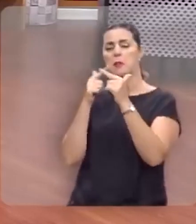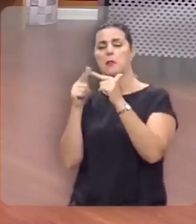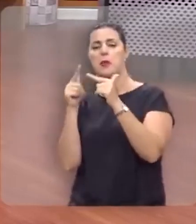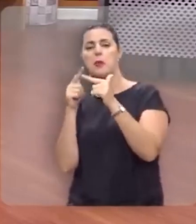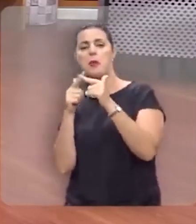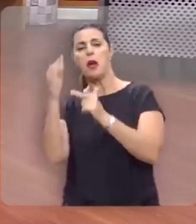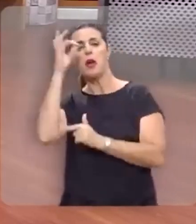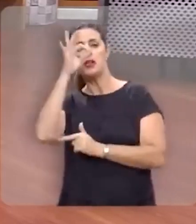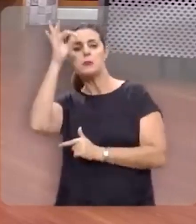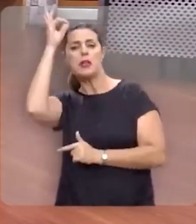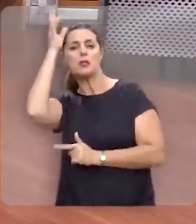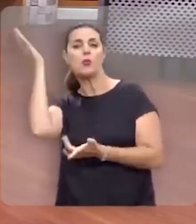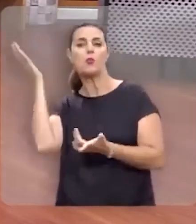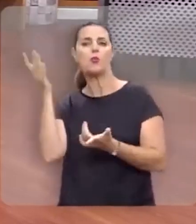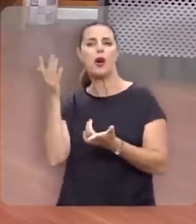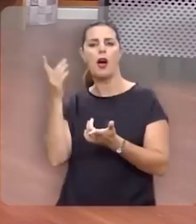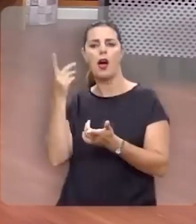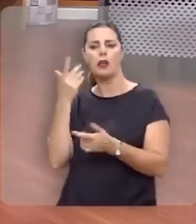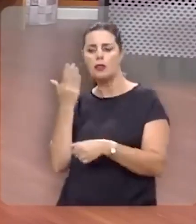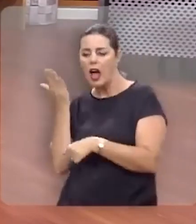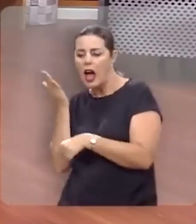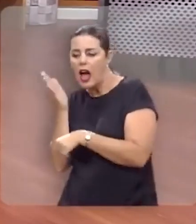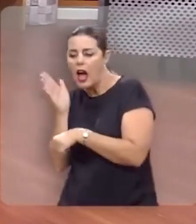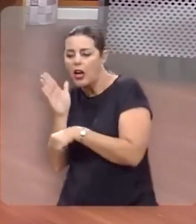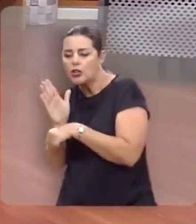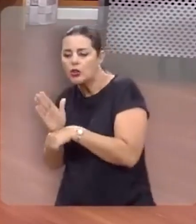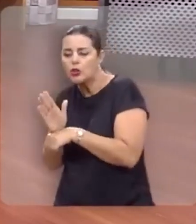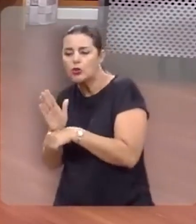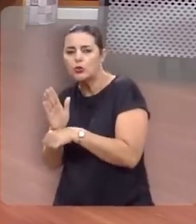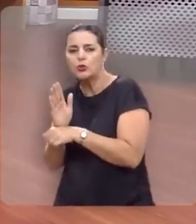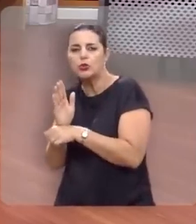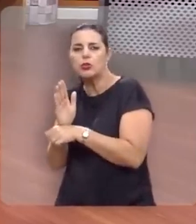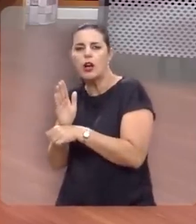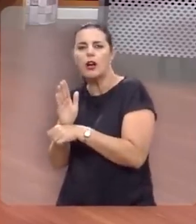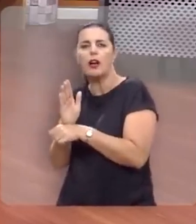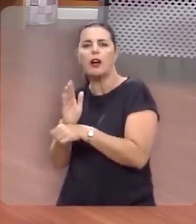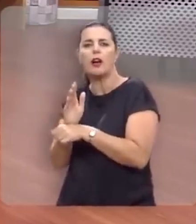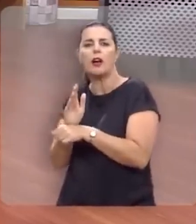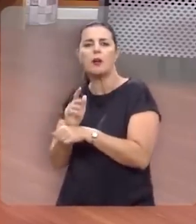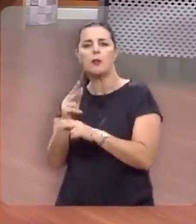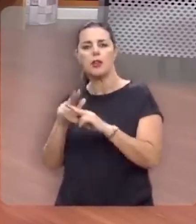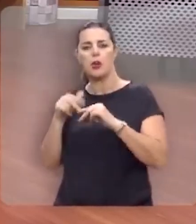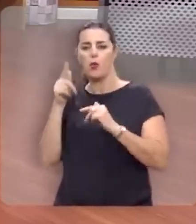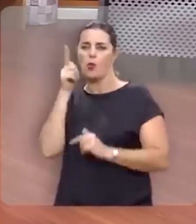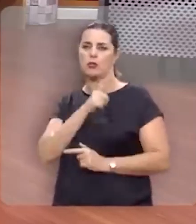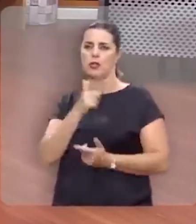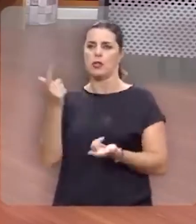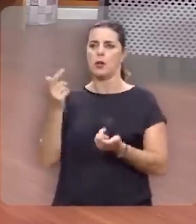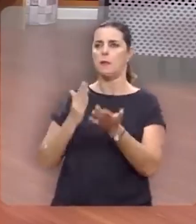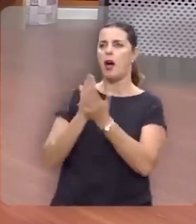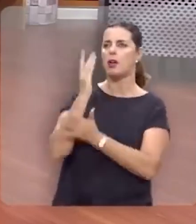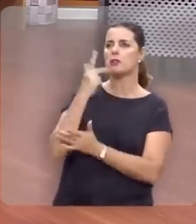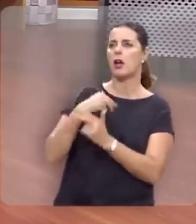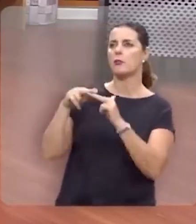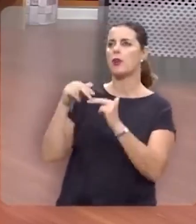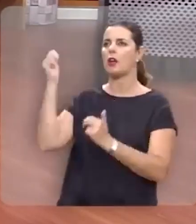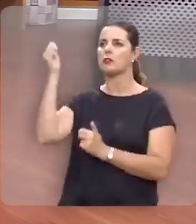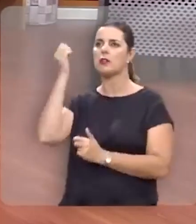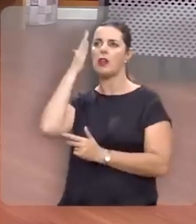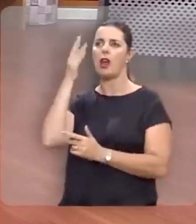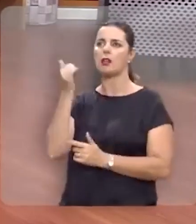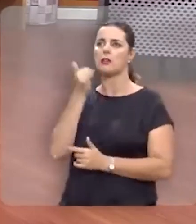problemas espirituais superados pela graça de Deus, pelo perdão de Deus. Dizia o seguinte, olha,